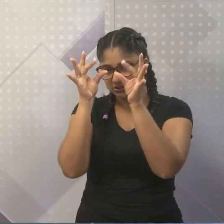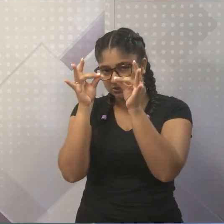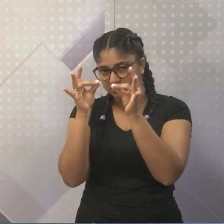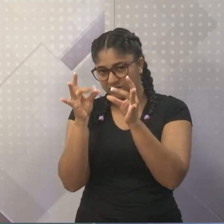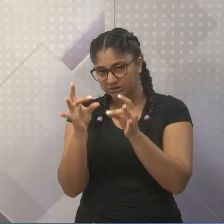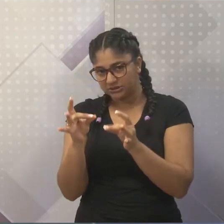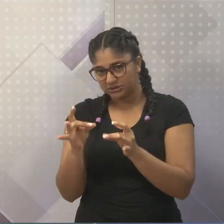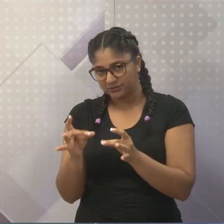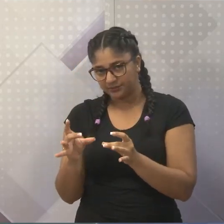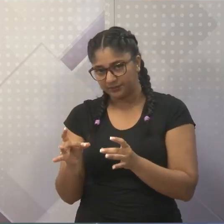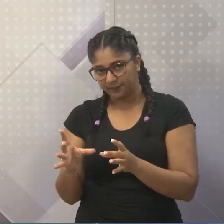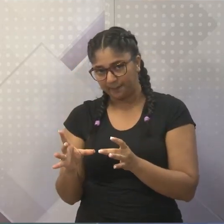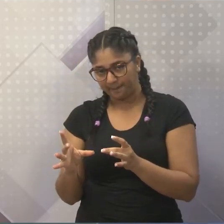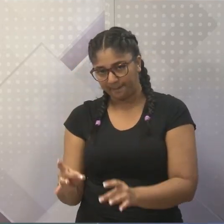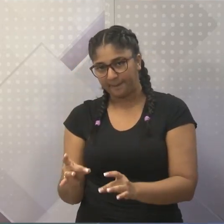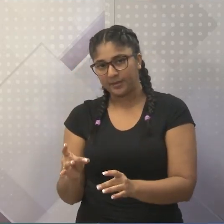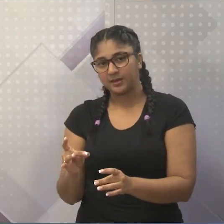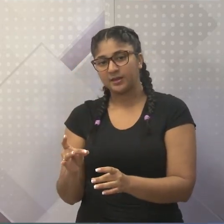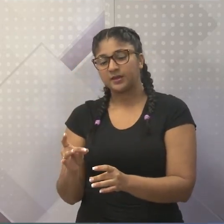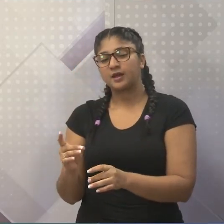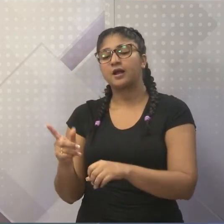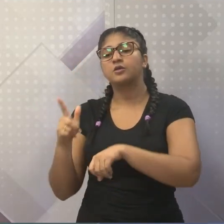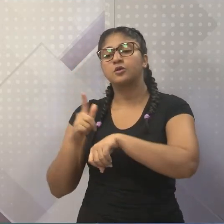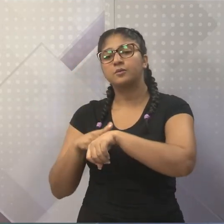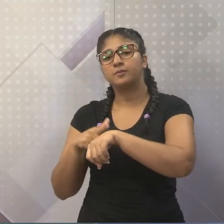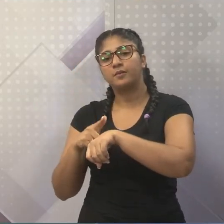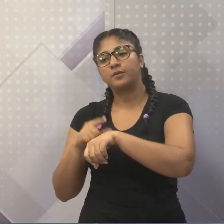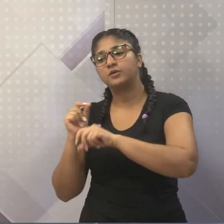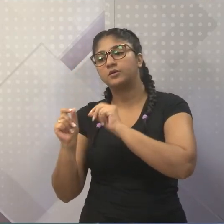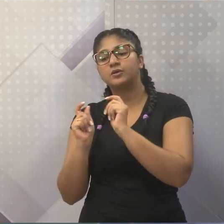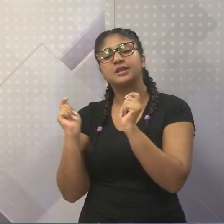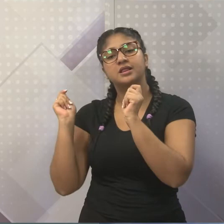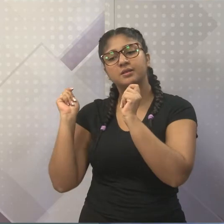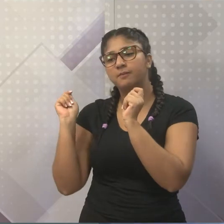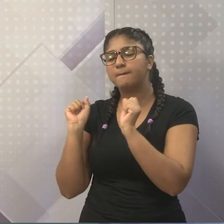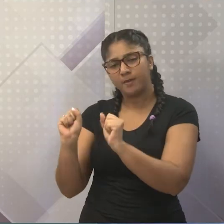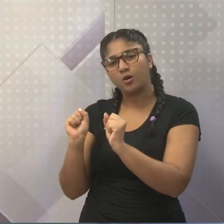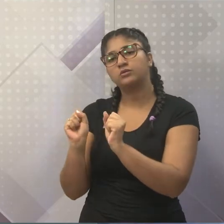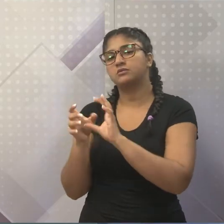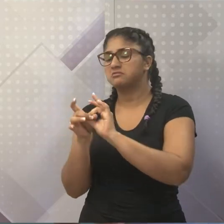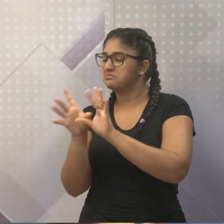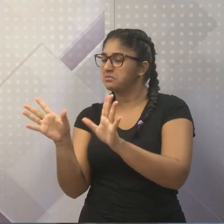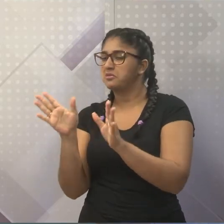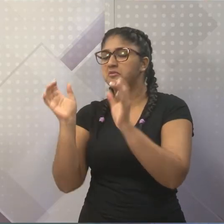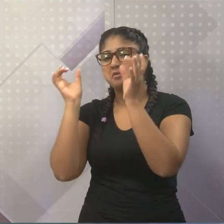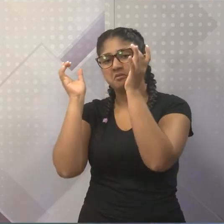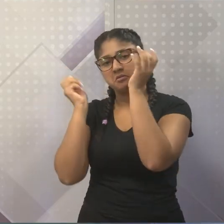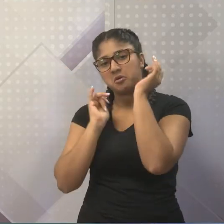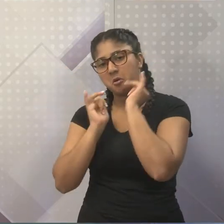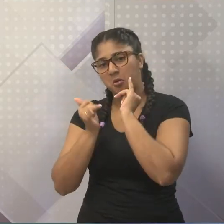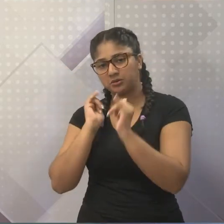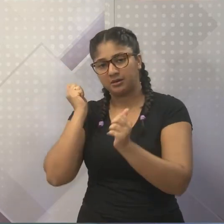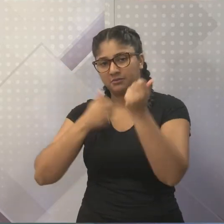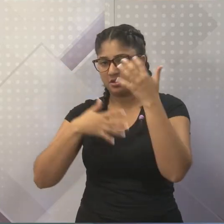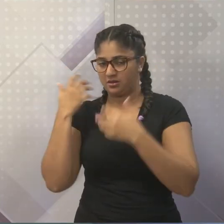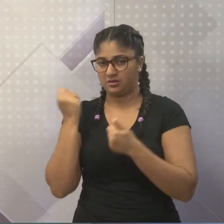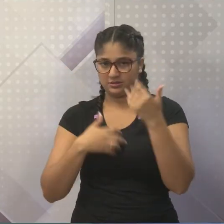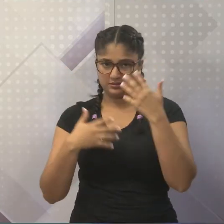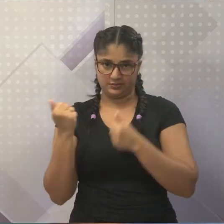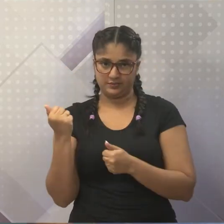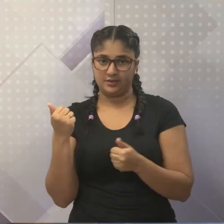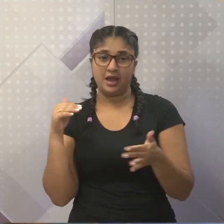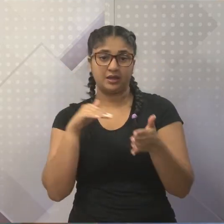desde o momento que ela se predispõe a deixar contar, até o final, quando ela deixa também ser contada.